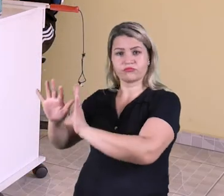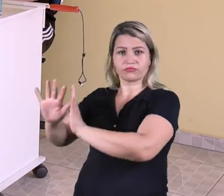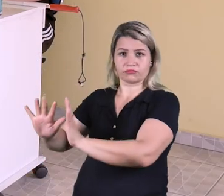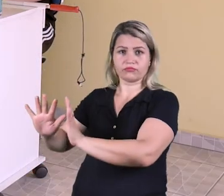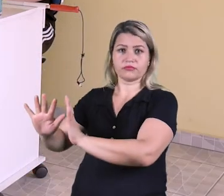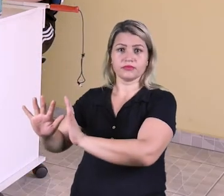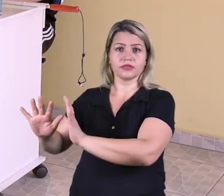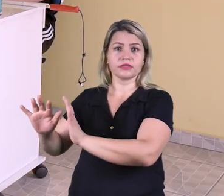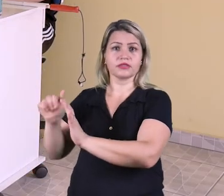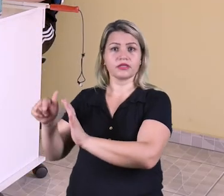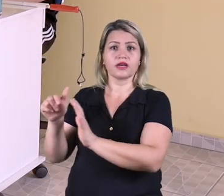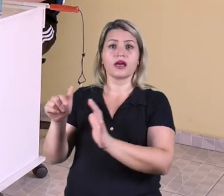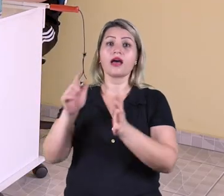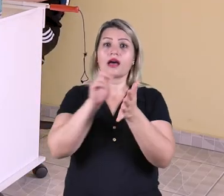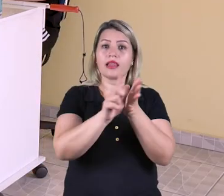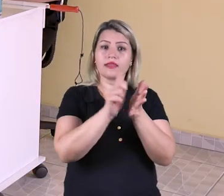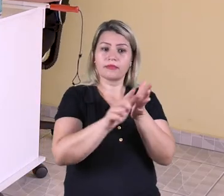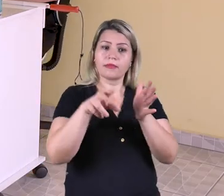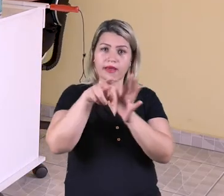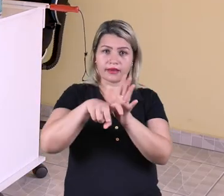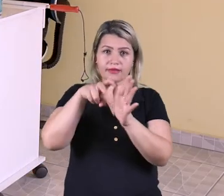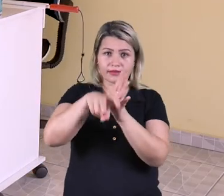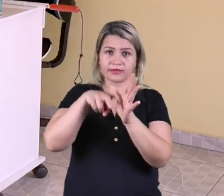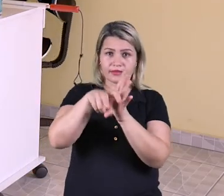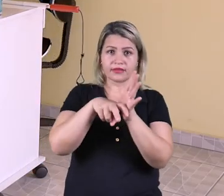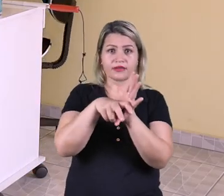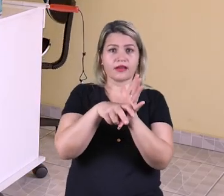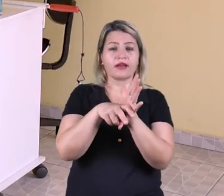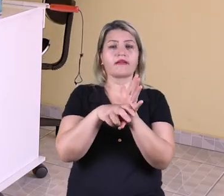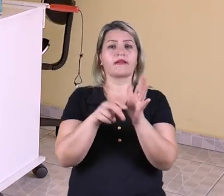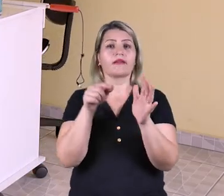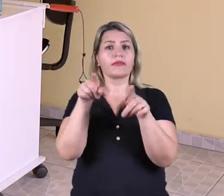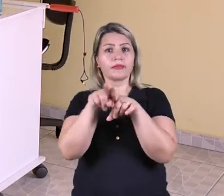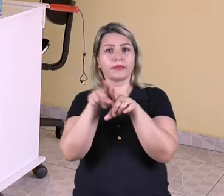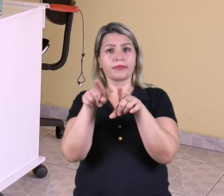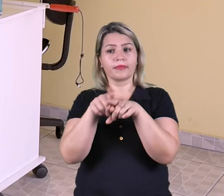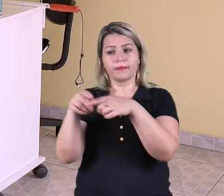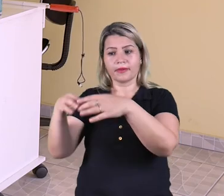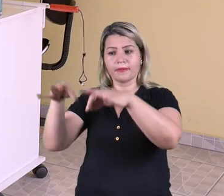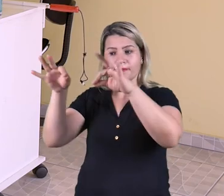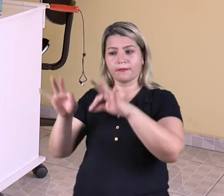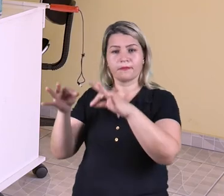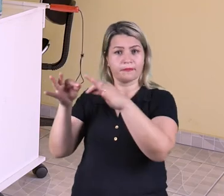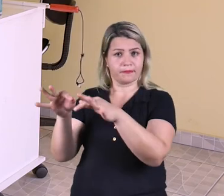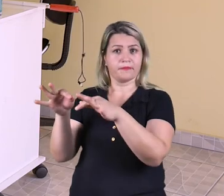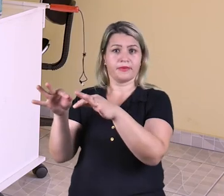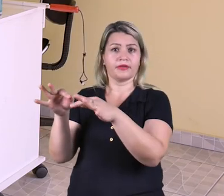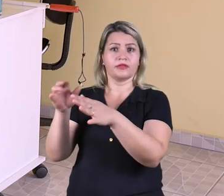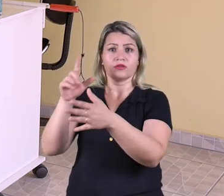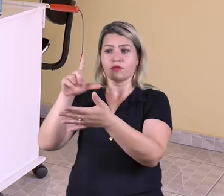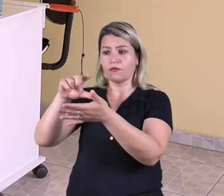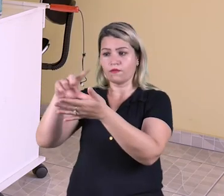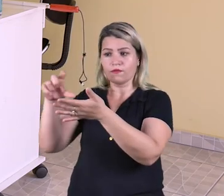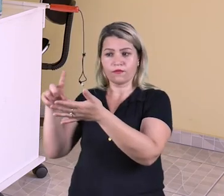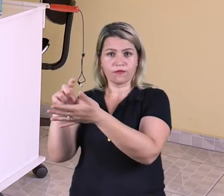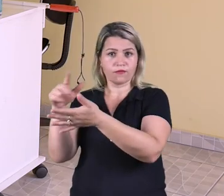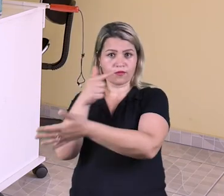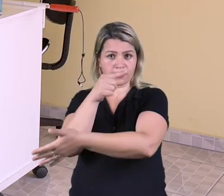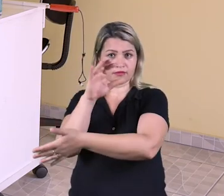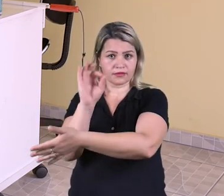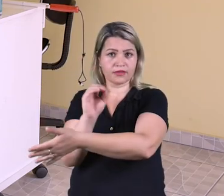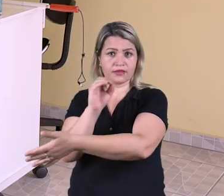Para fazer a limpeza da sua cadeira de rodas, assim como a bengala, você usará um pano com álcool 70%